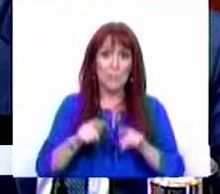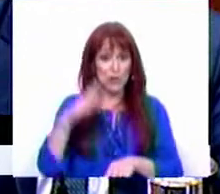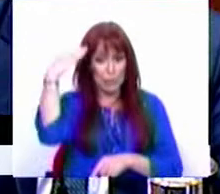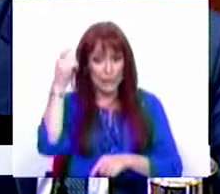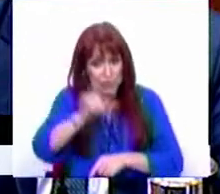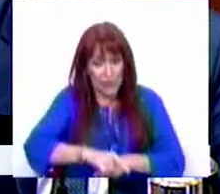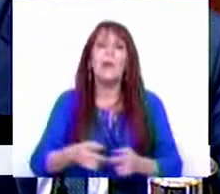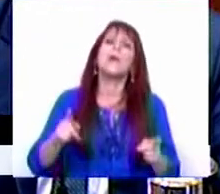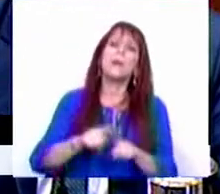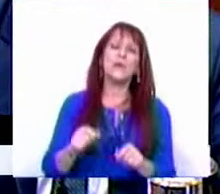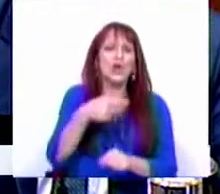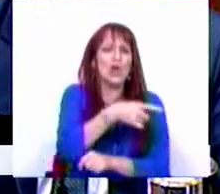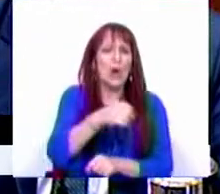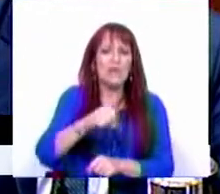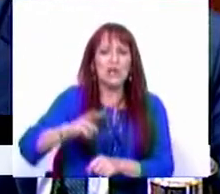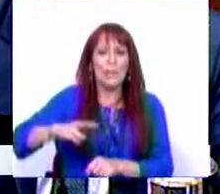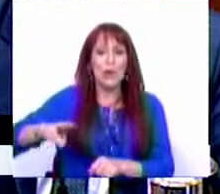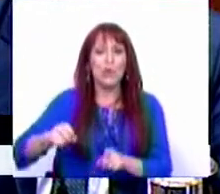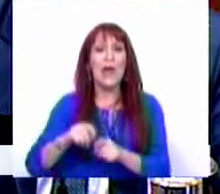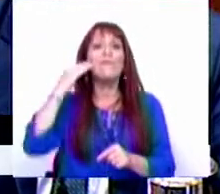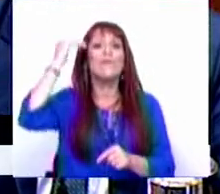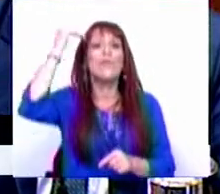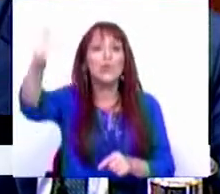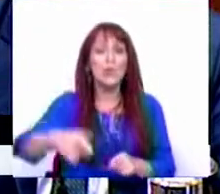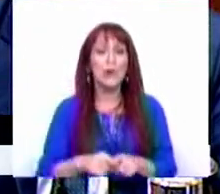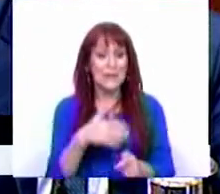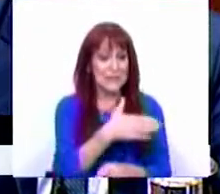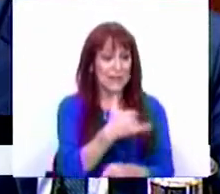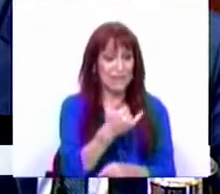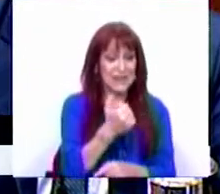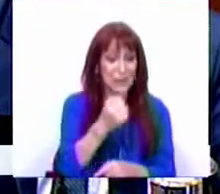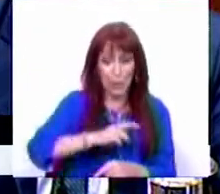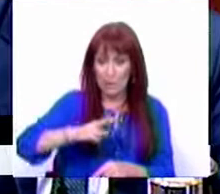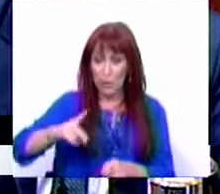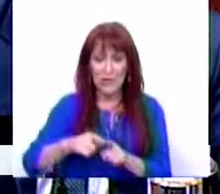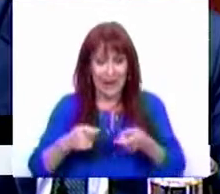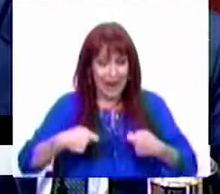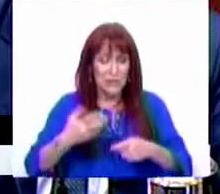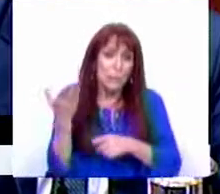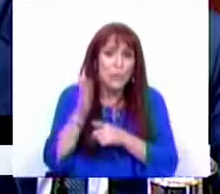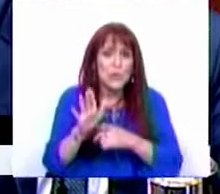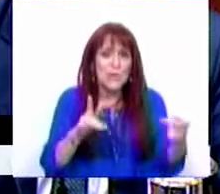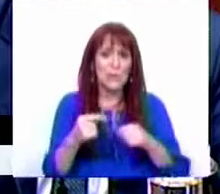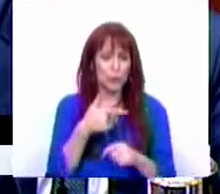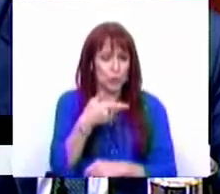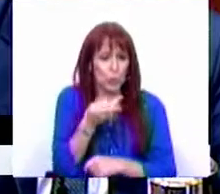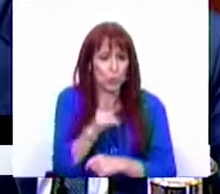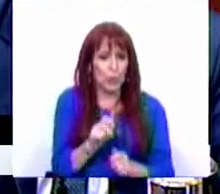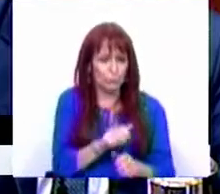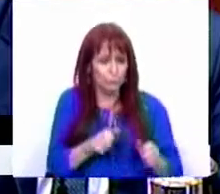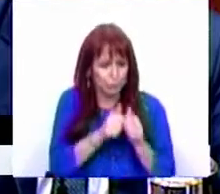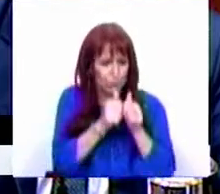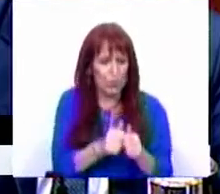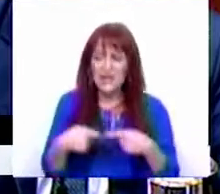professores e então os 900 milhões de euros é para futuro. Os 125 milhões de euros foram gastos, por exemplo, em tutorias, foram